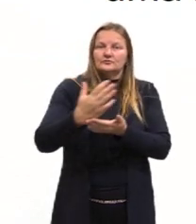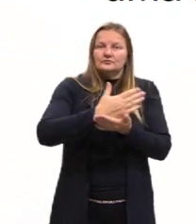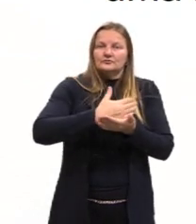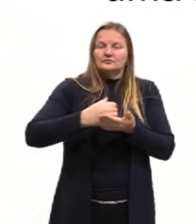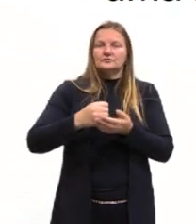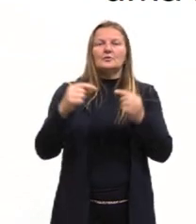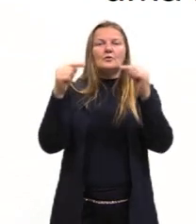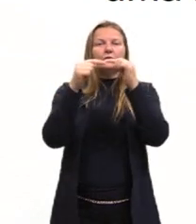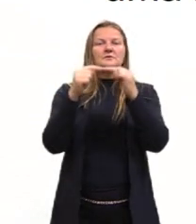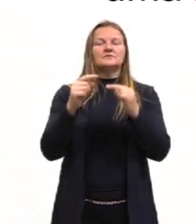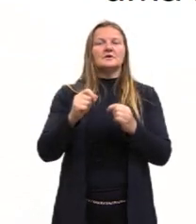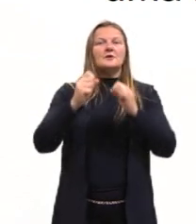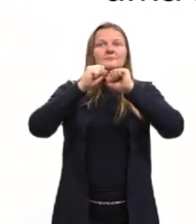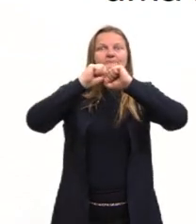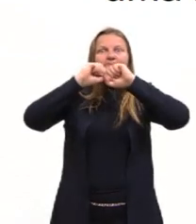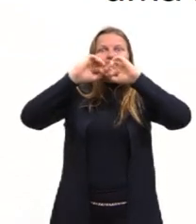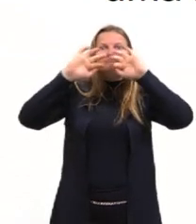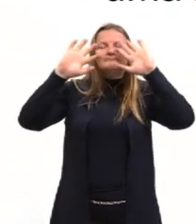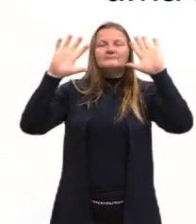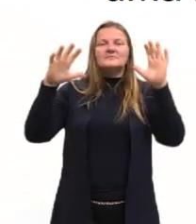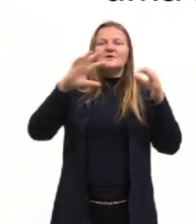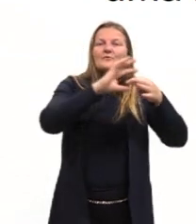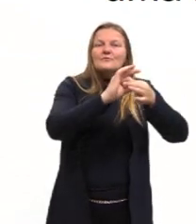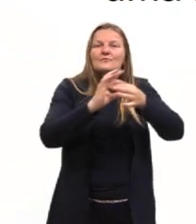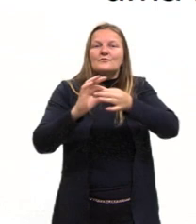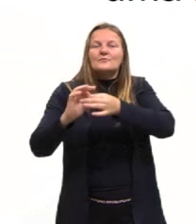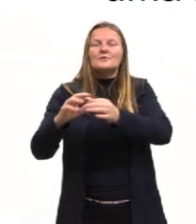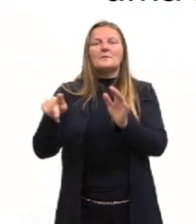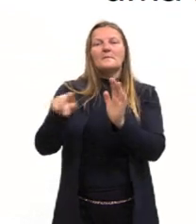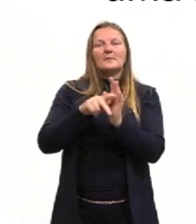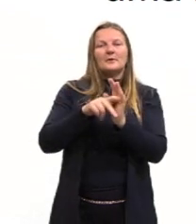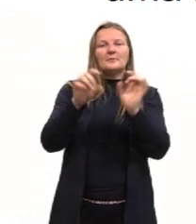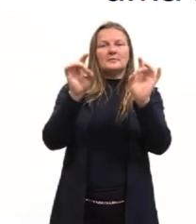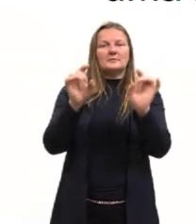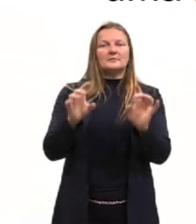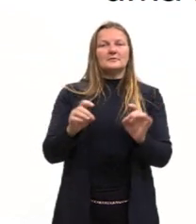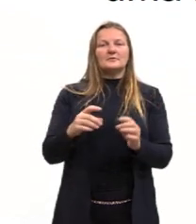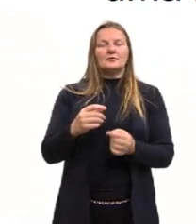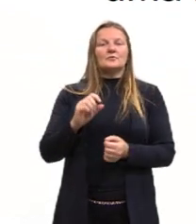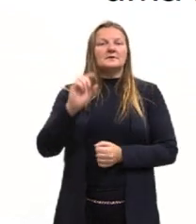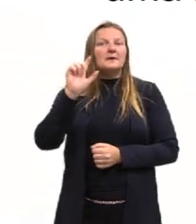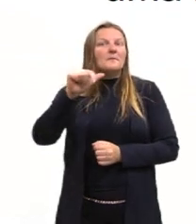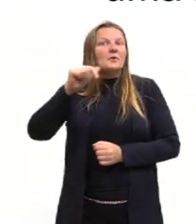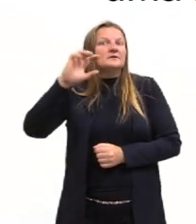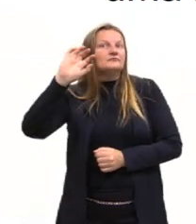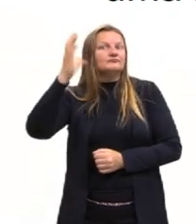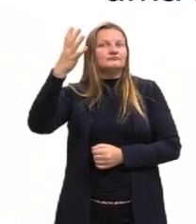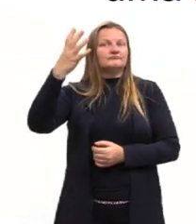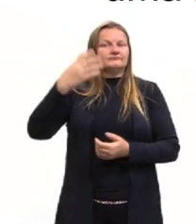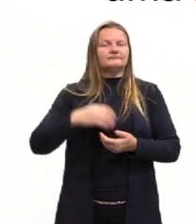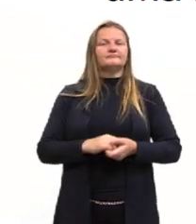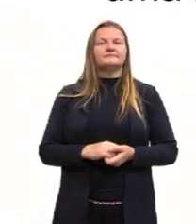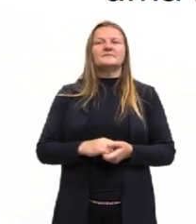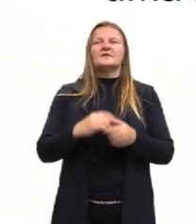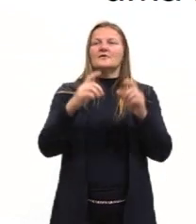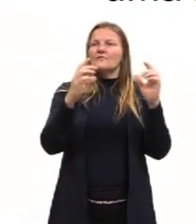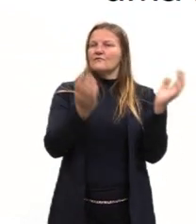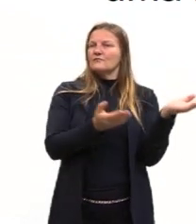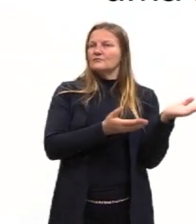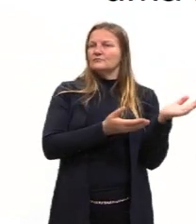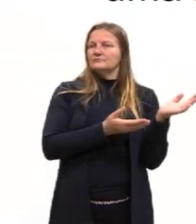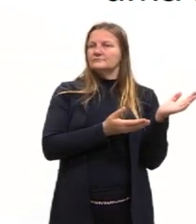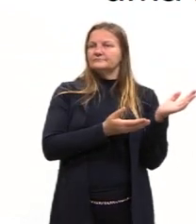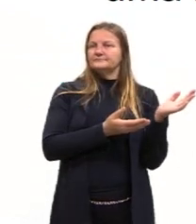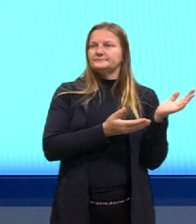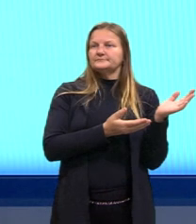objetivo a compreensão de uma realidade específica para a tomada de decisão. Nas imagens, então, aqui do